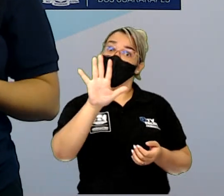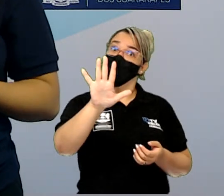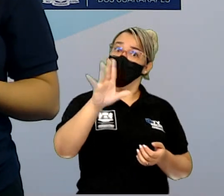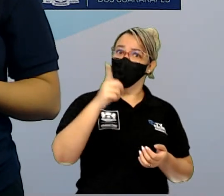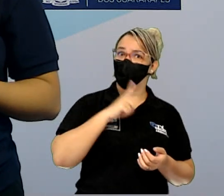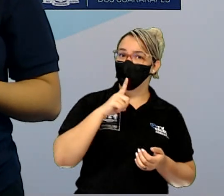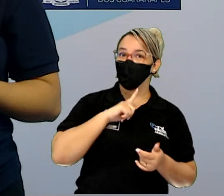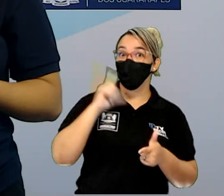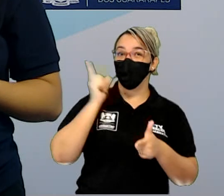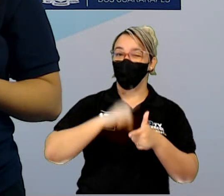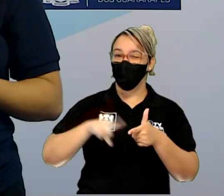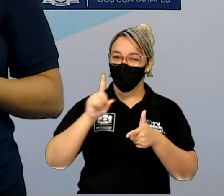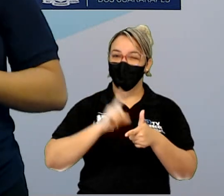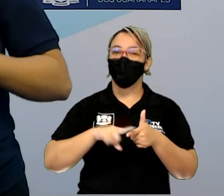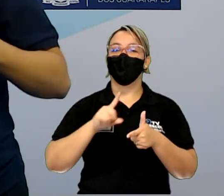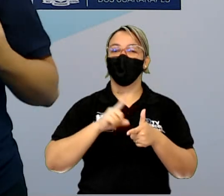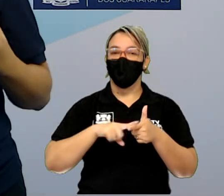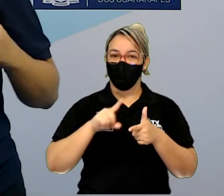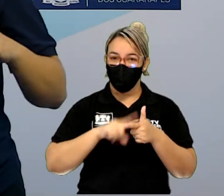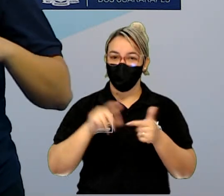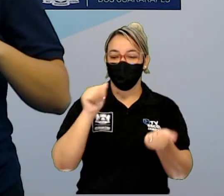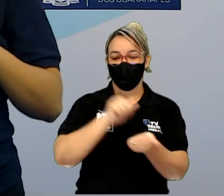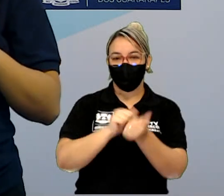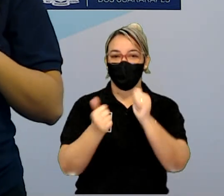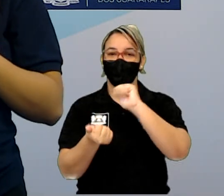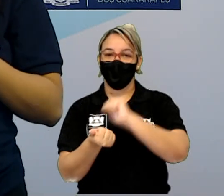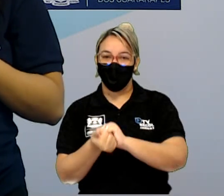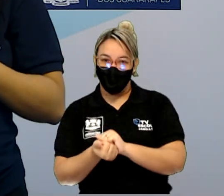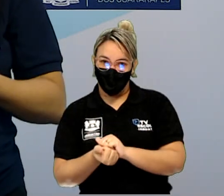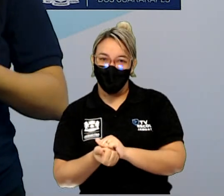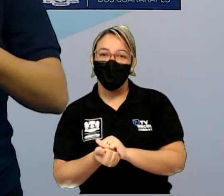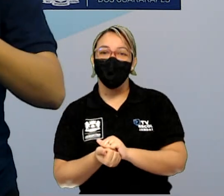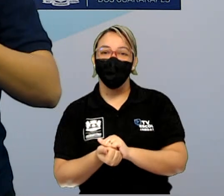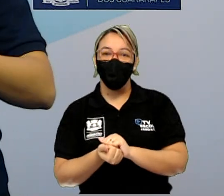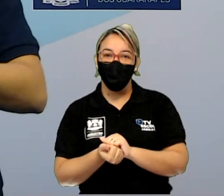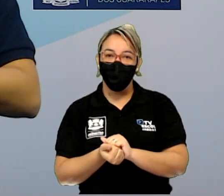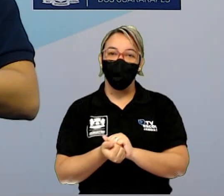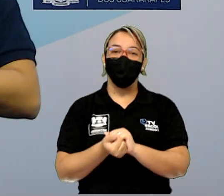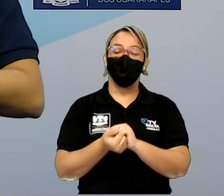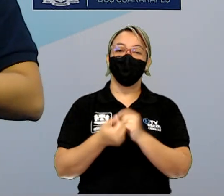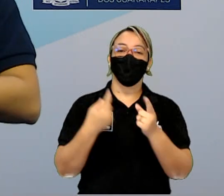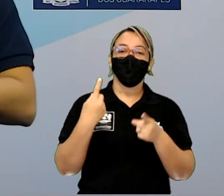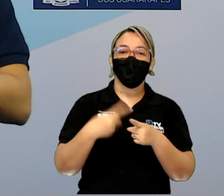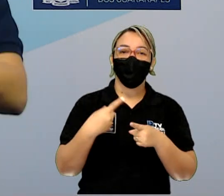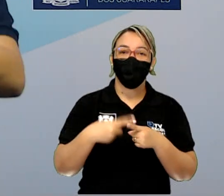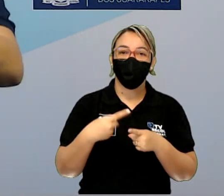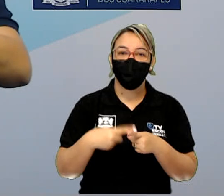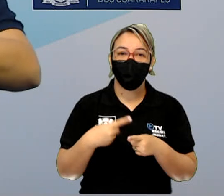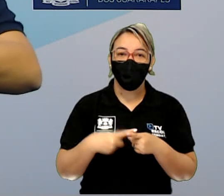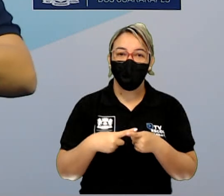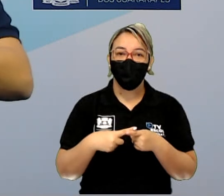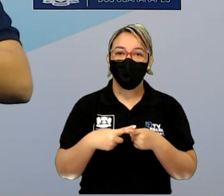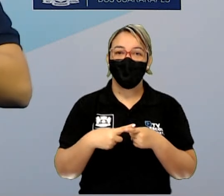dessa adaptação. Enquanto você tem aí uma grande,